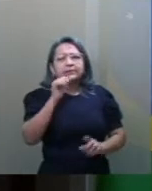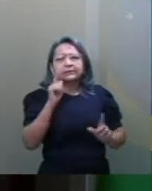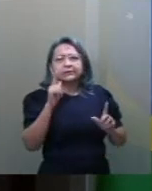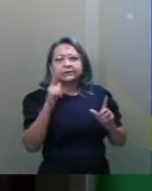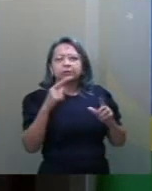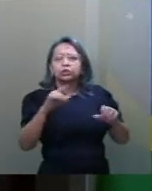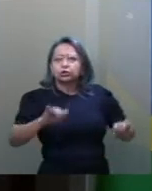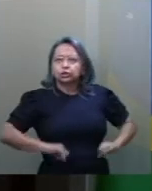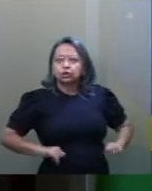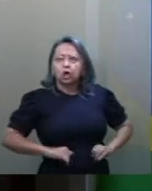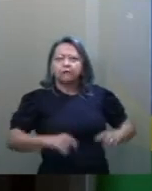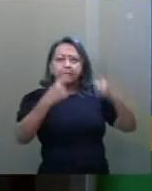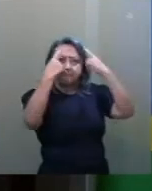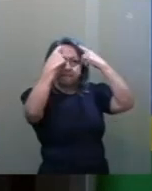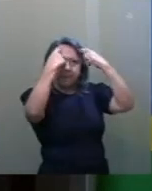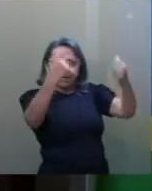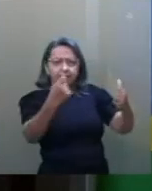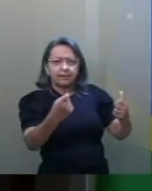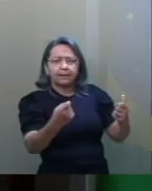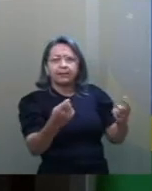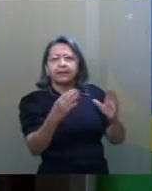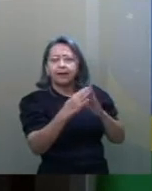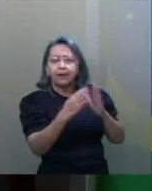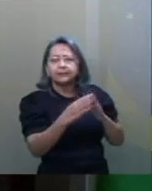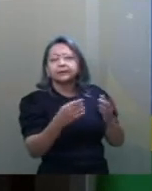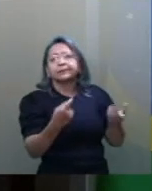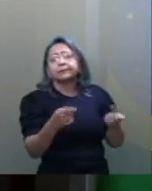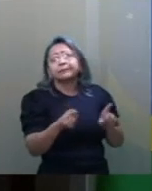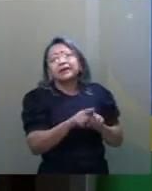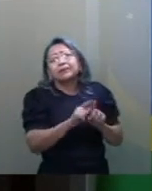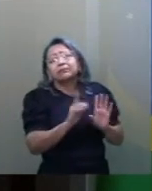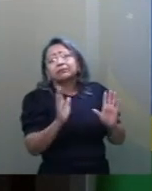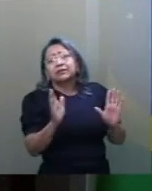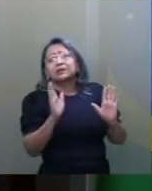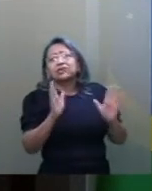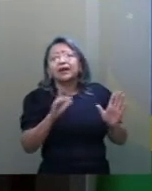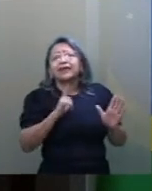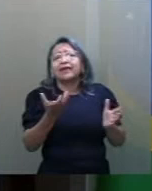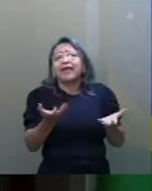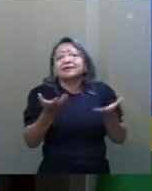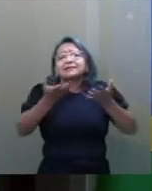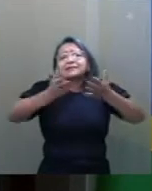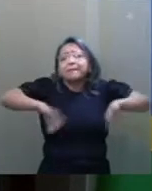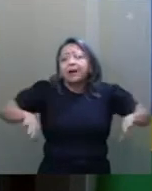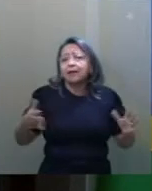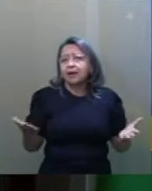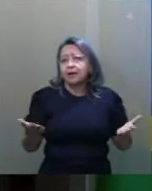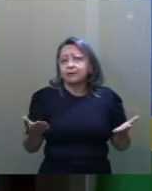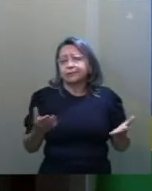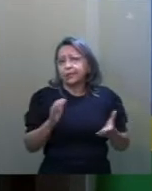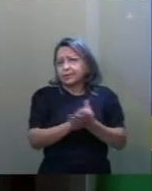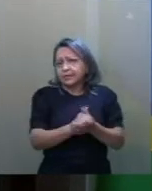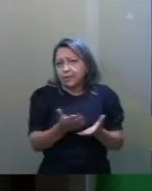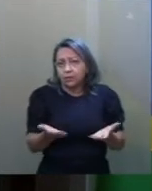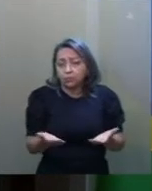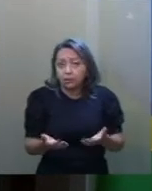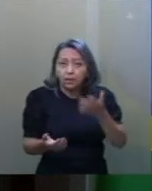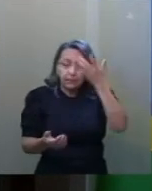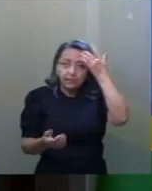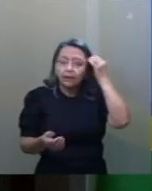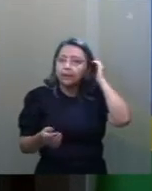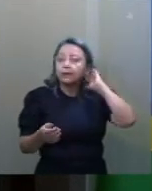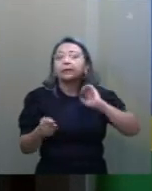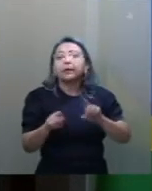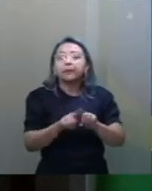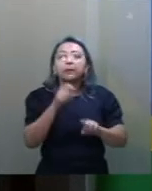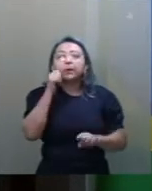Faria da Penha, enfim, para que elas possam, já quis se livrar da união estável, o seu casamento. Ela possa se